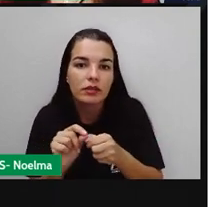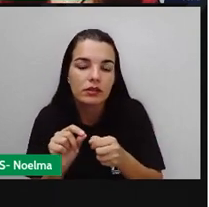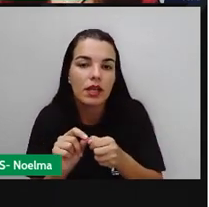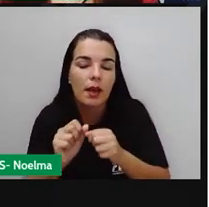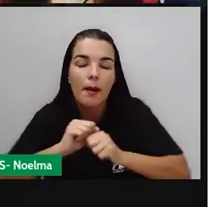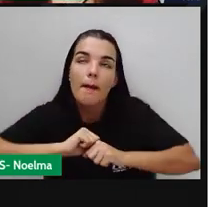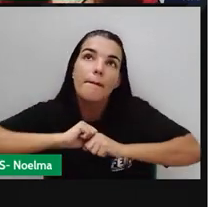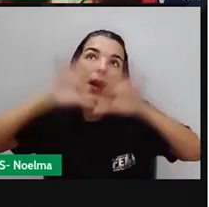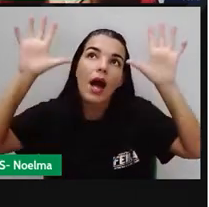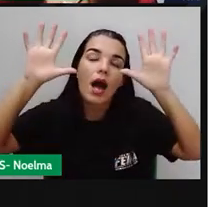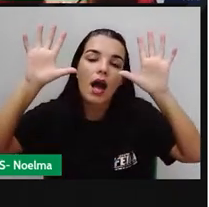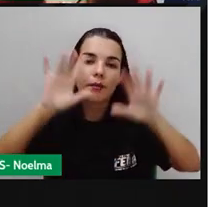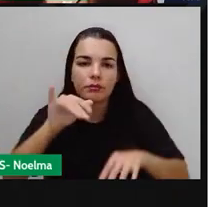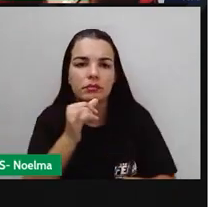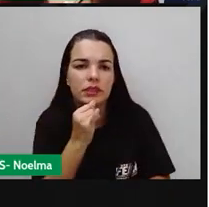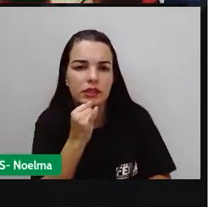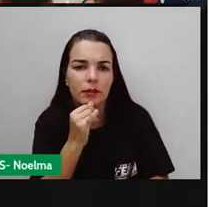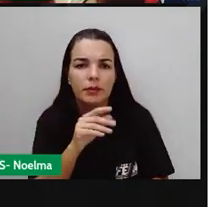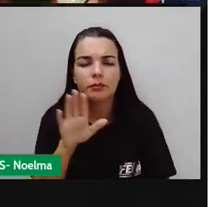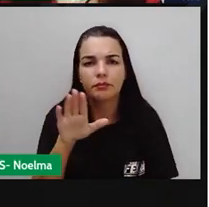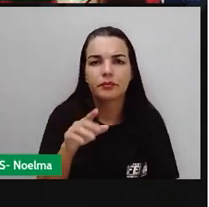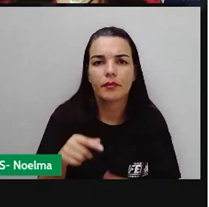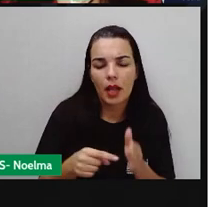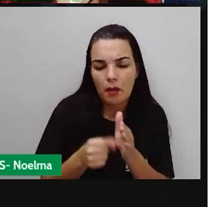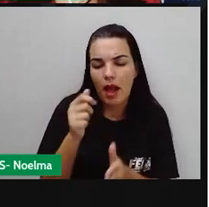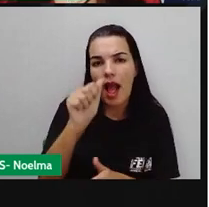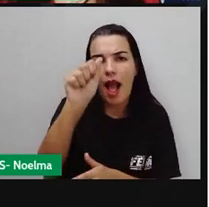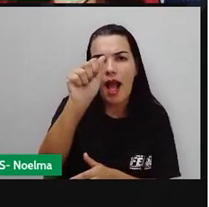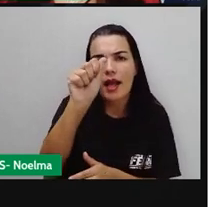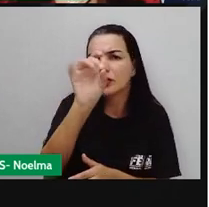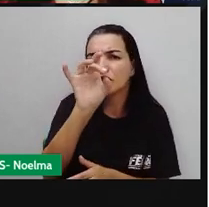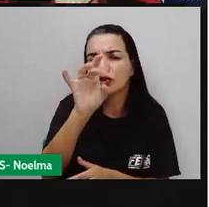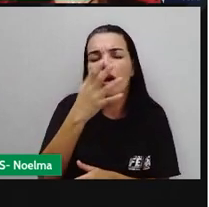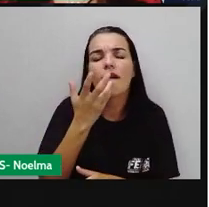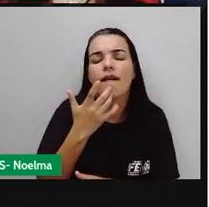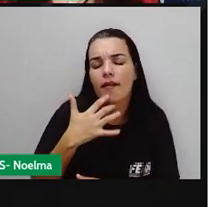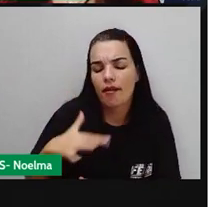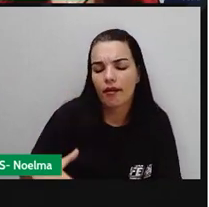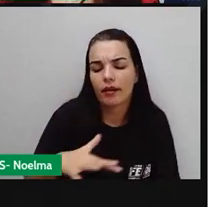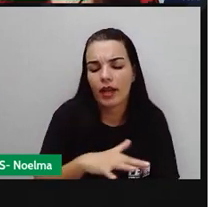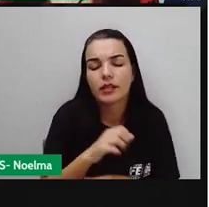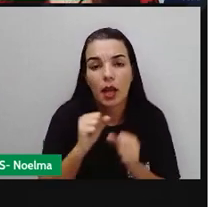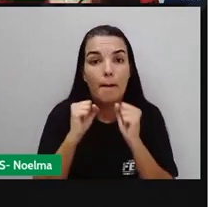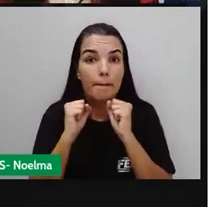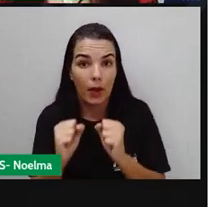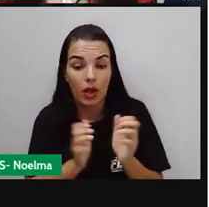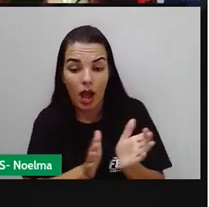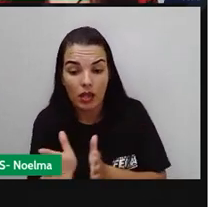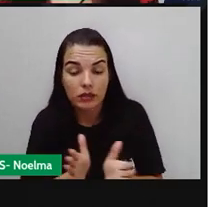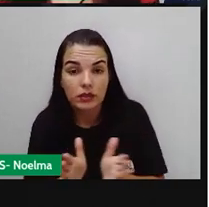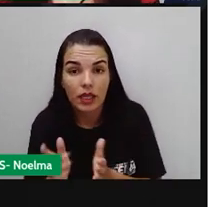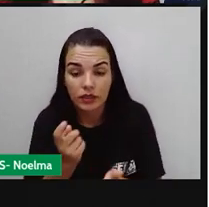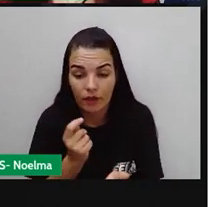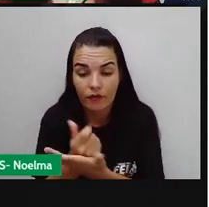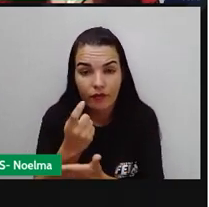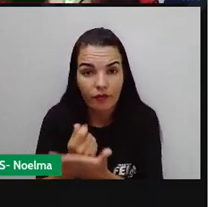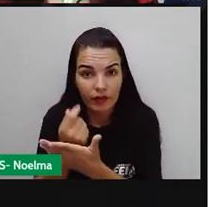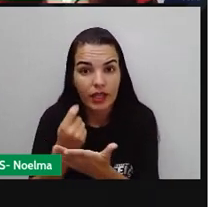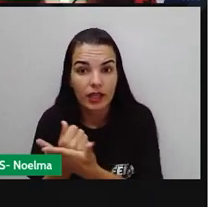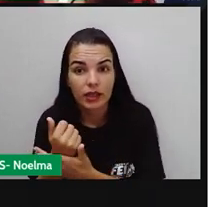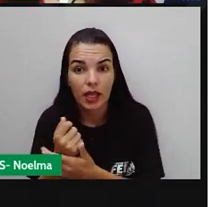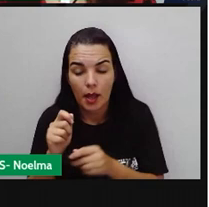queima. Por exemplo, a classe A é uma classe infantil. Crianças podem ter acesso, né? Pode ser vendido aí para